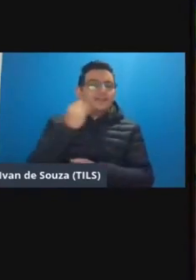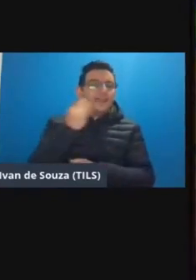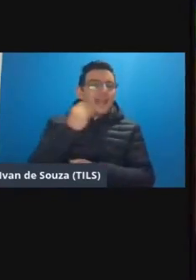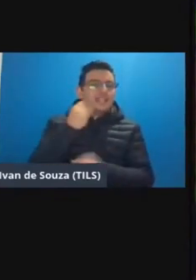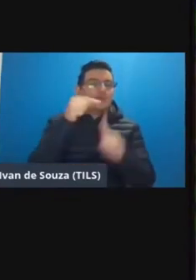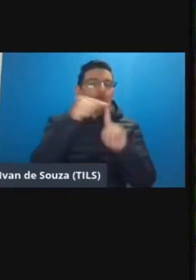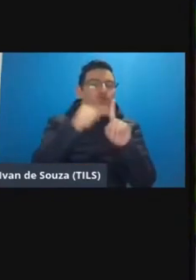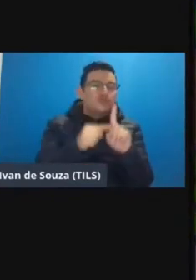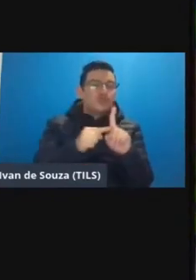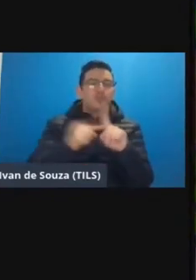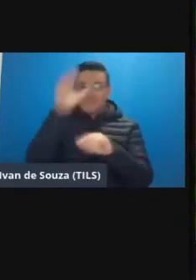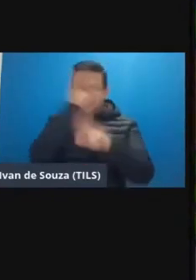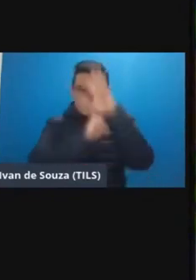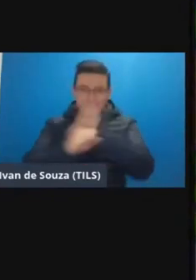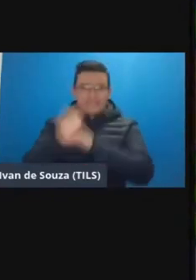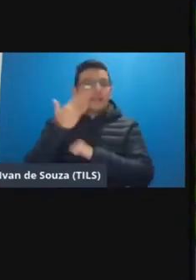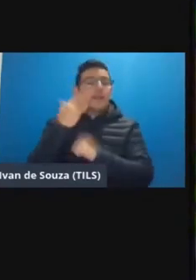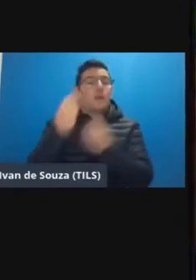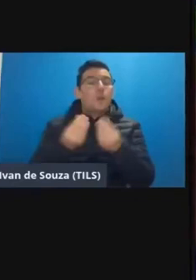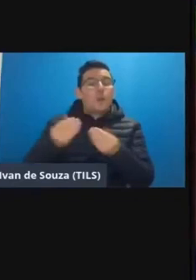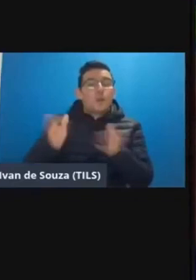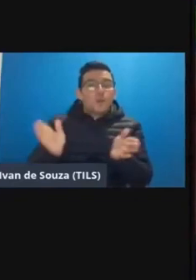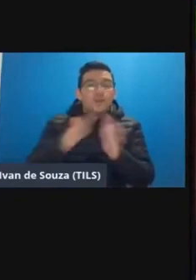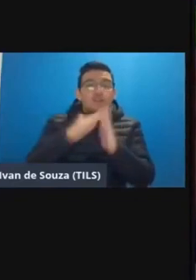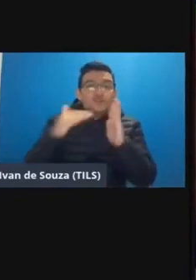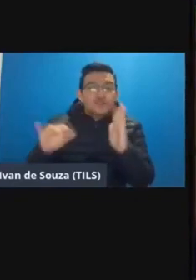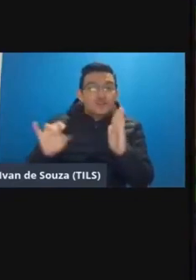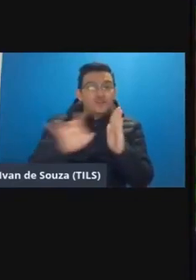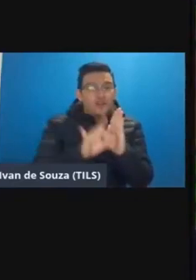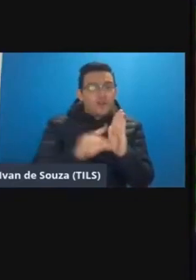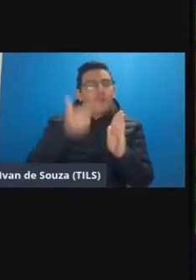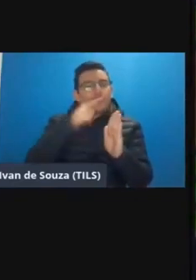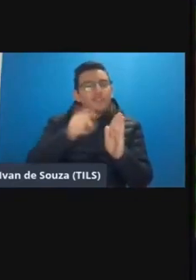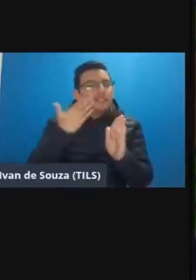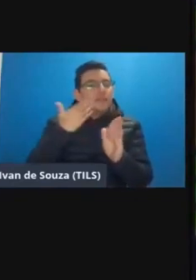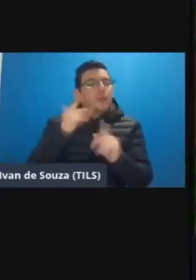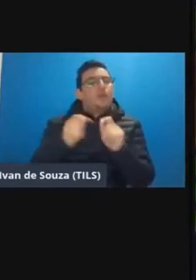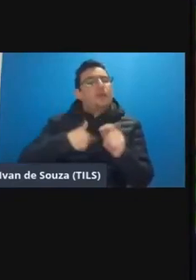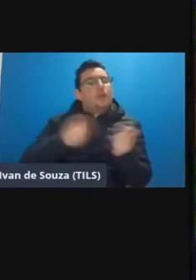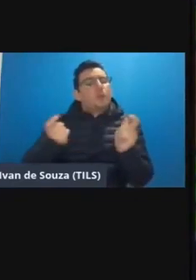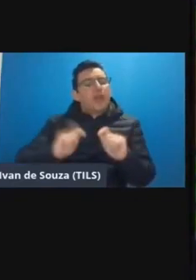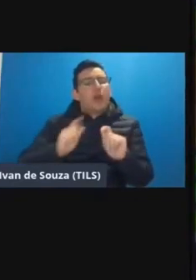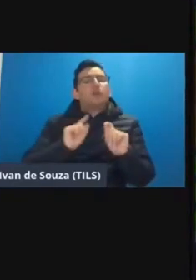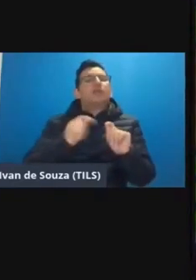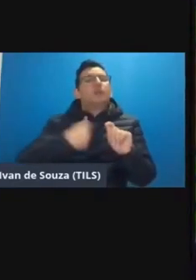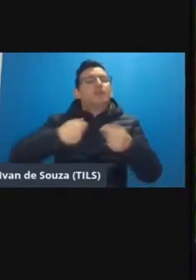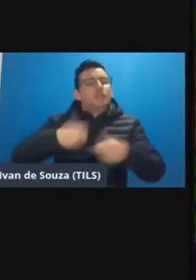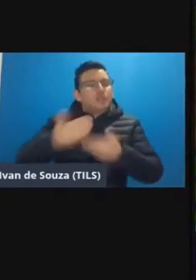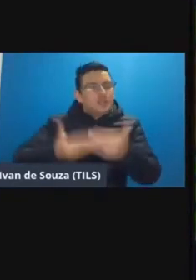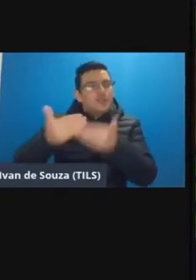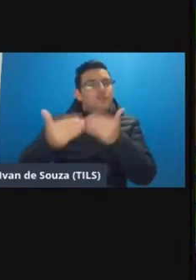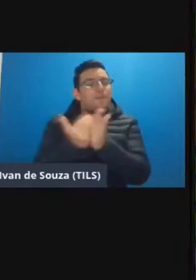de aprendizagem para saber os níveis predominantes de estilo e até para poder diagnosticar o que que eu posso o que que eu preciso desenvolver